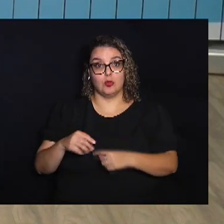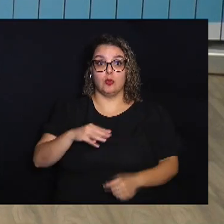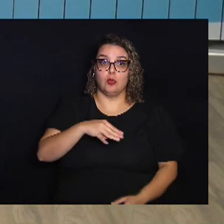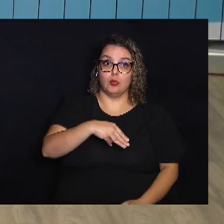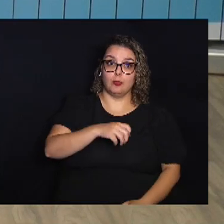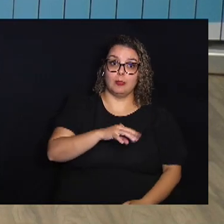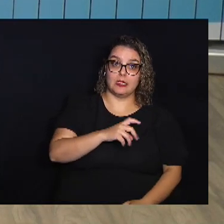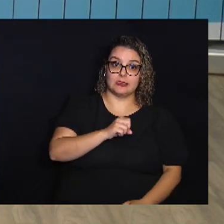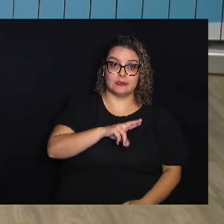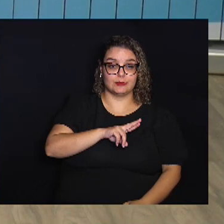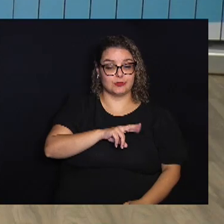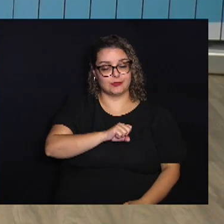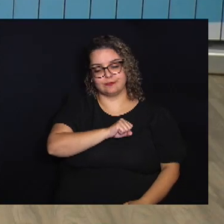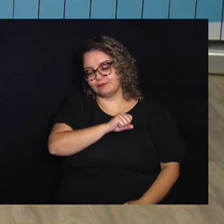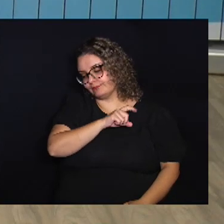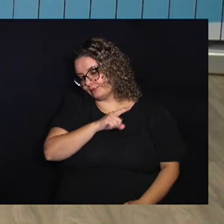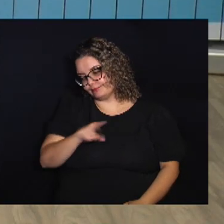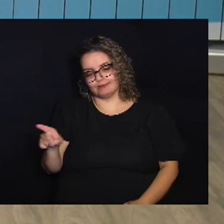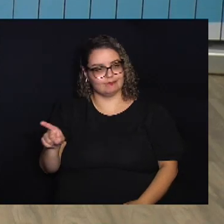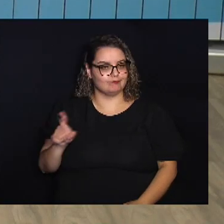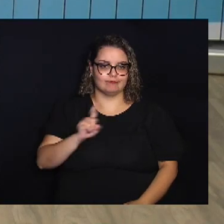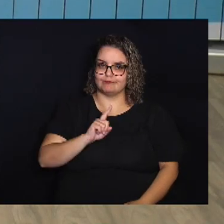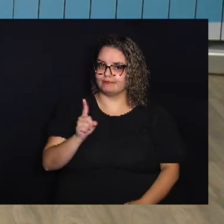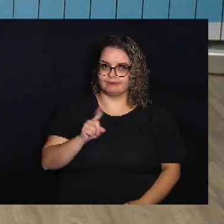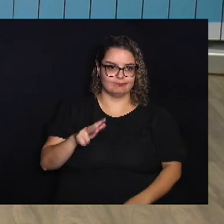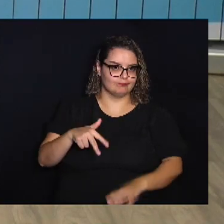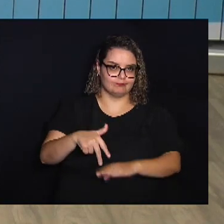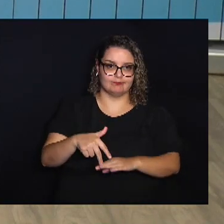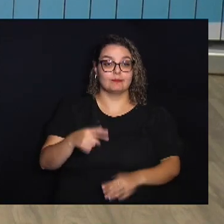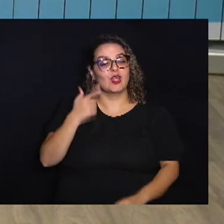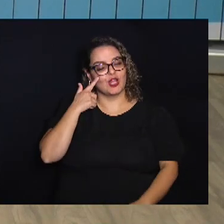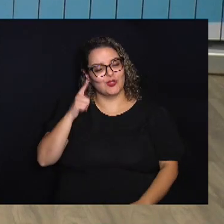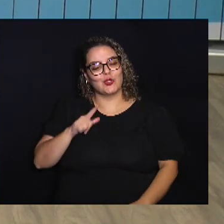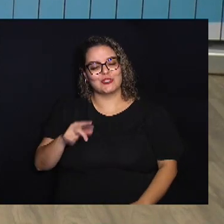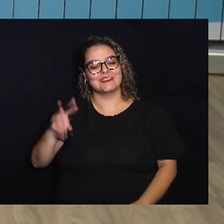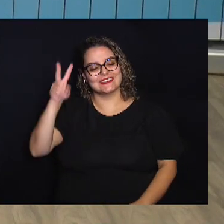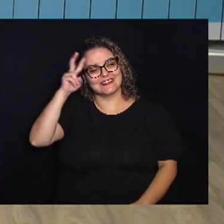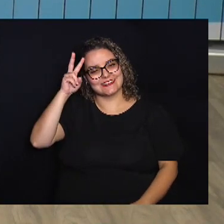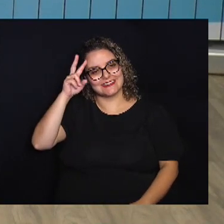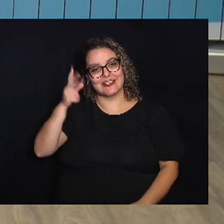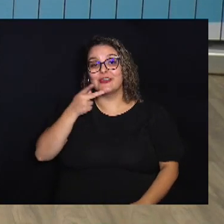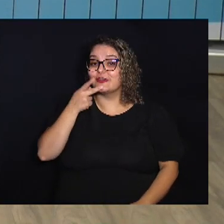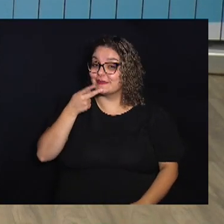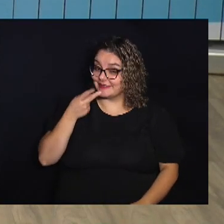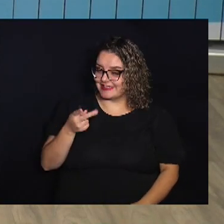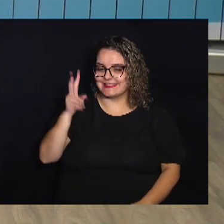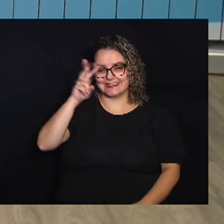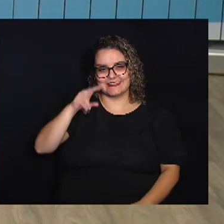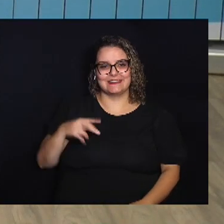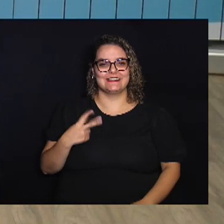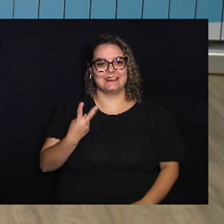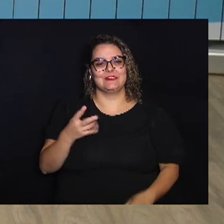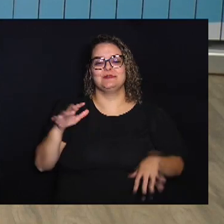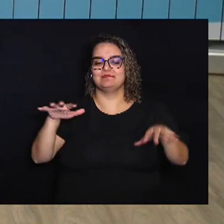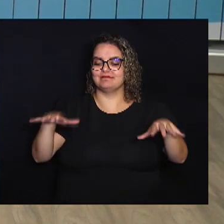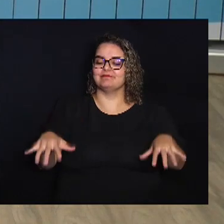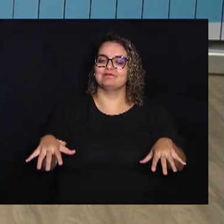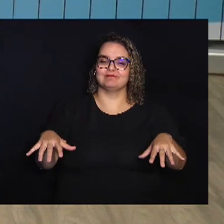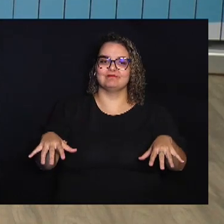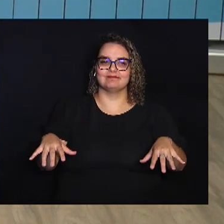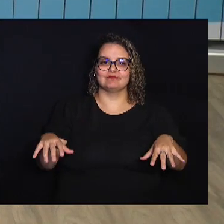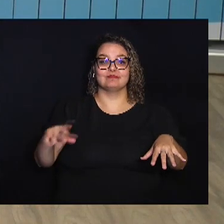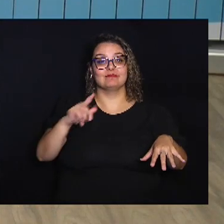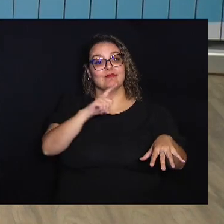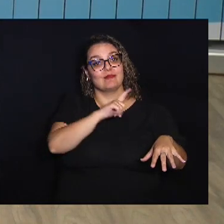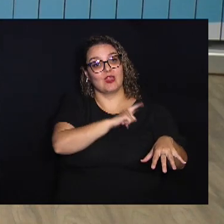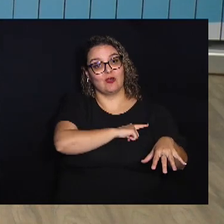foi expulso Esse com certeza Não atua E claro Que na segunda Feira A gente conta A história Das duas partidas Tanto